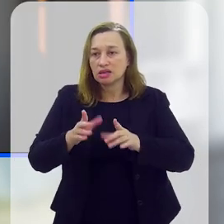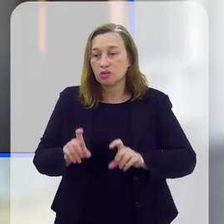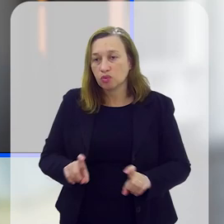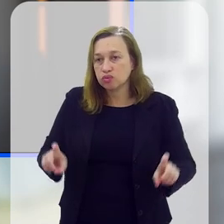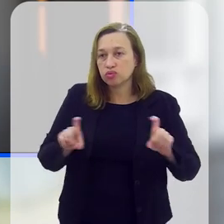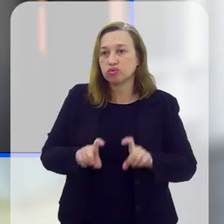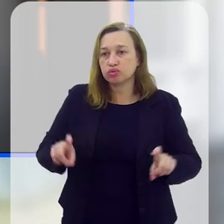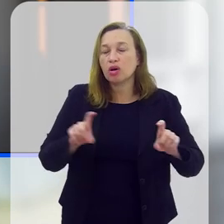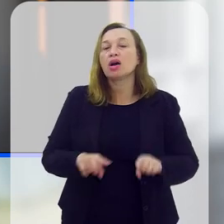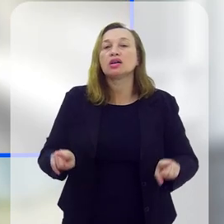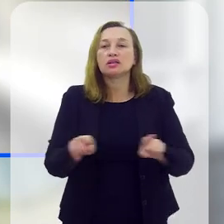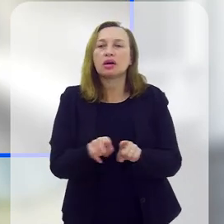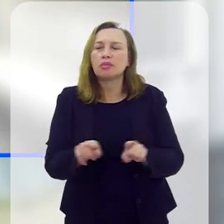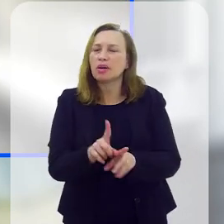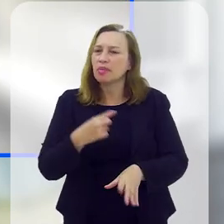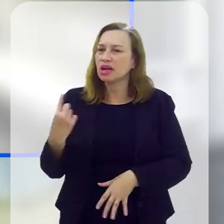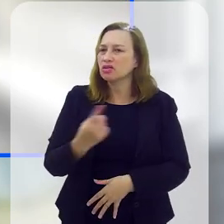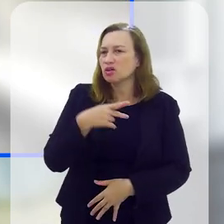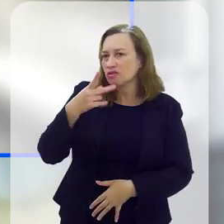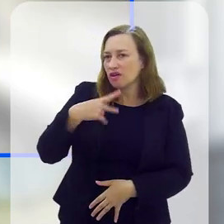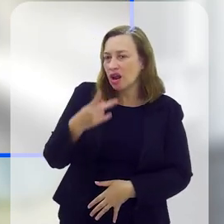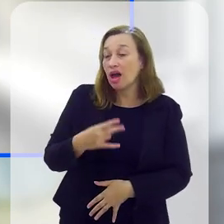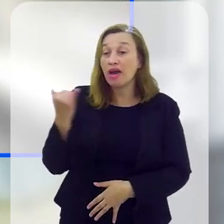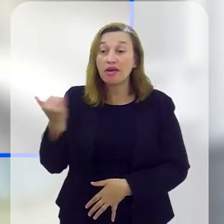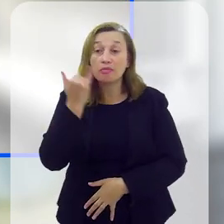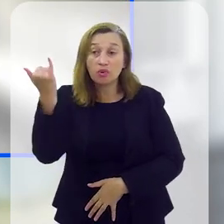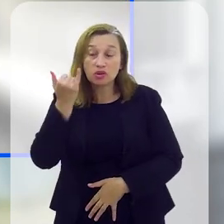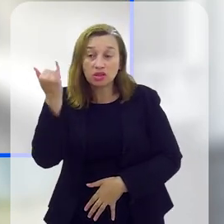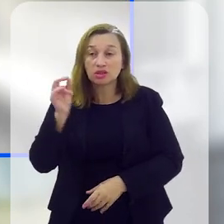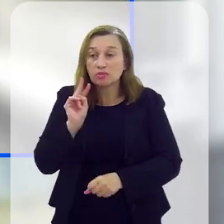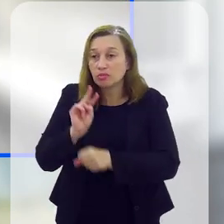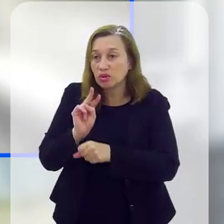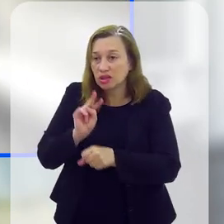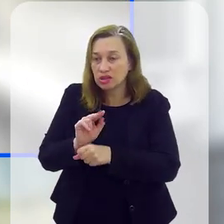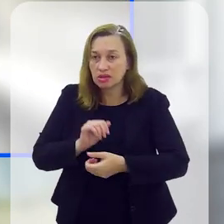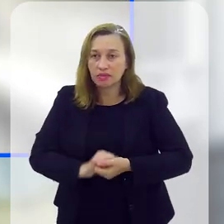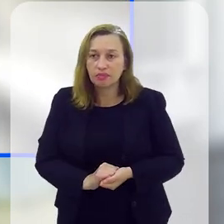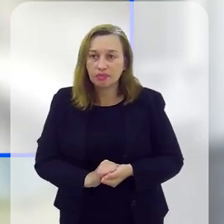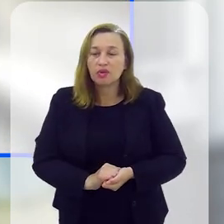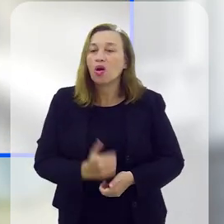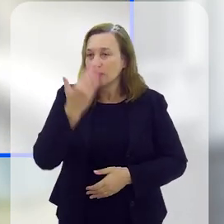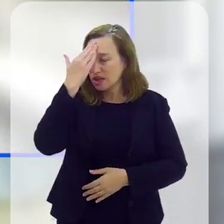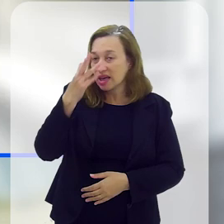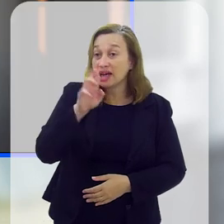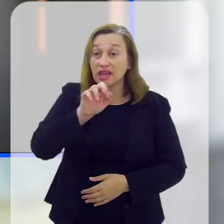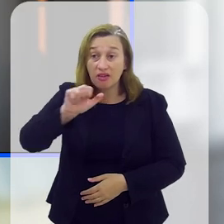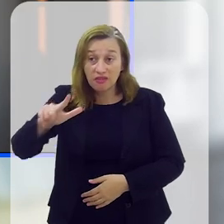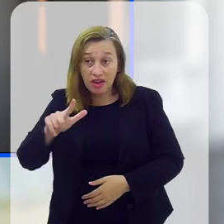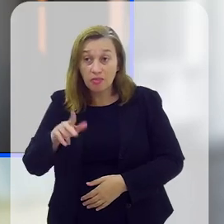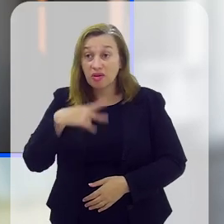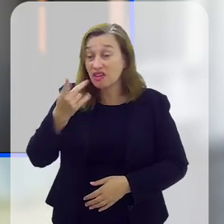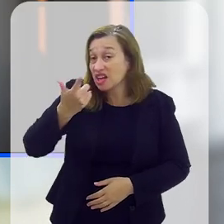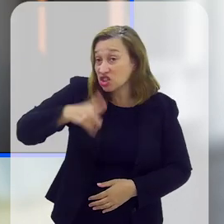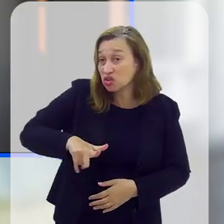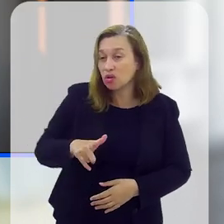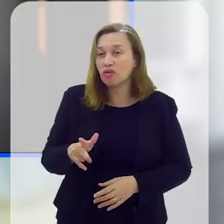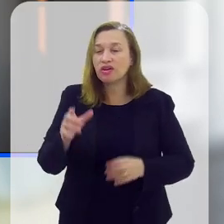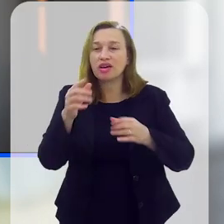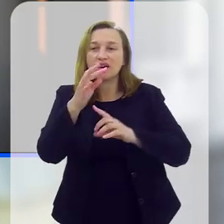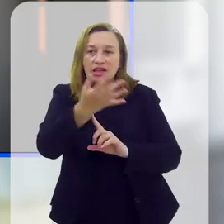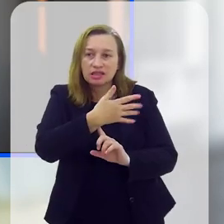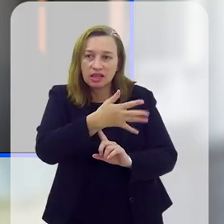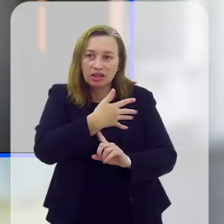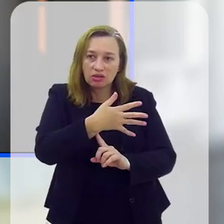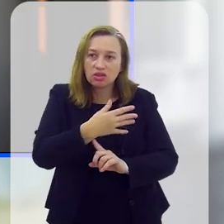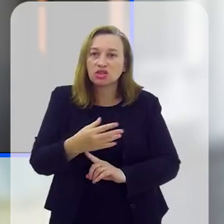para quem acessa esse sistema. E, realmente, para a gente é importante falar, sim, destacar esse lado da prevenção. Obrigada, Rafael. É